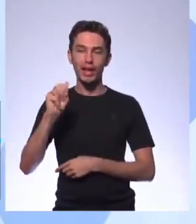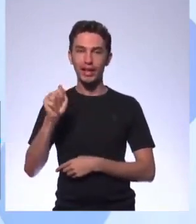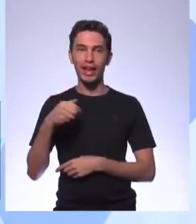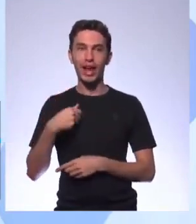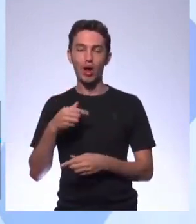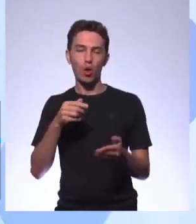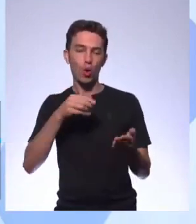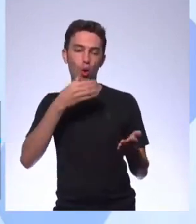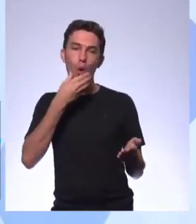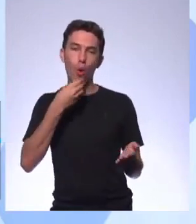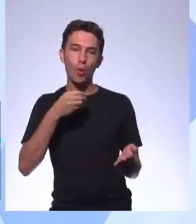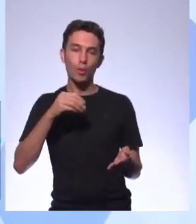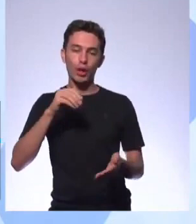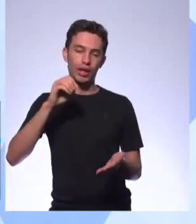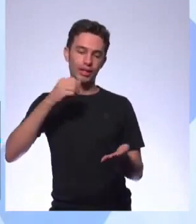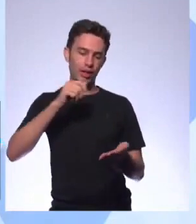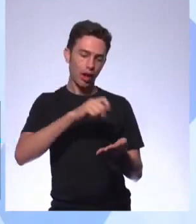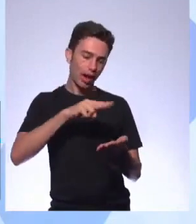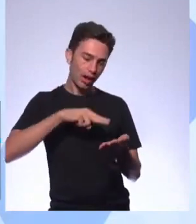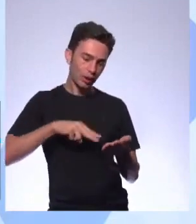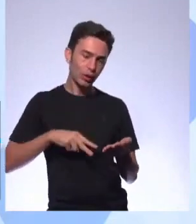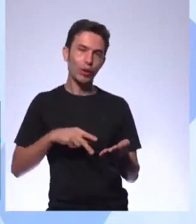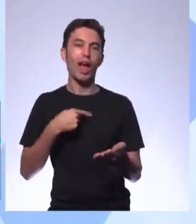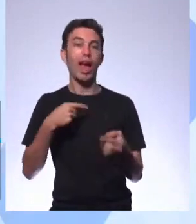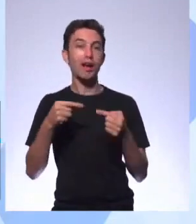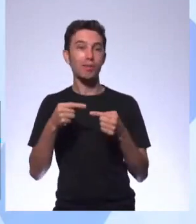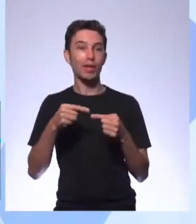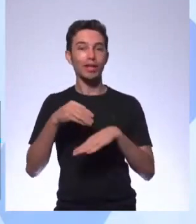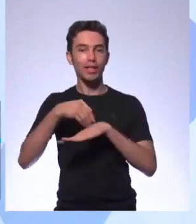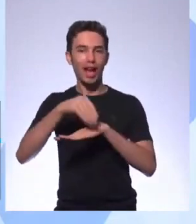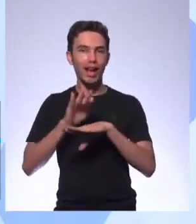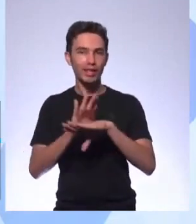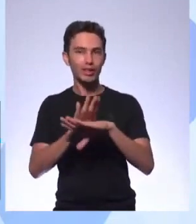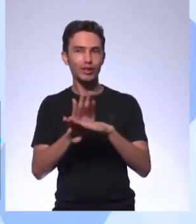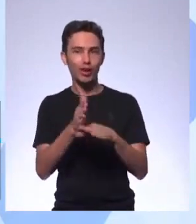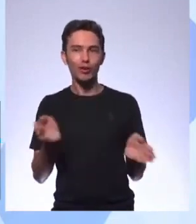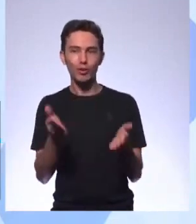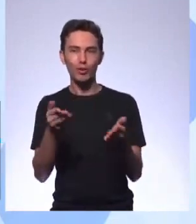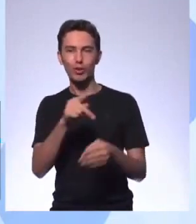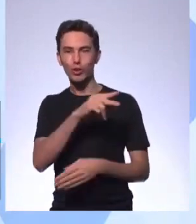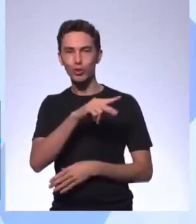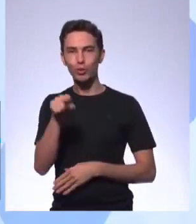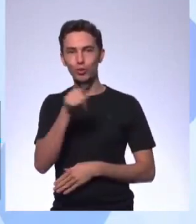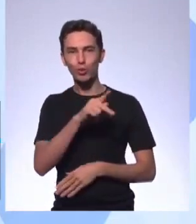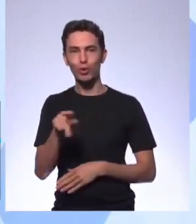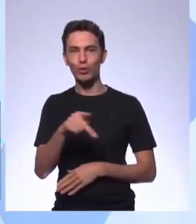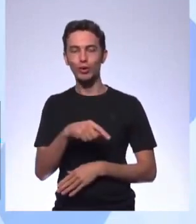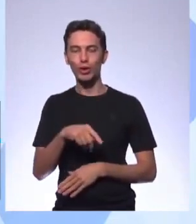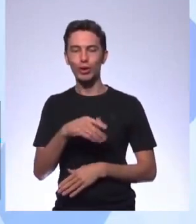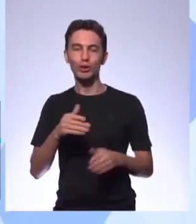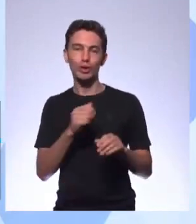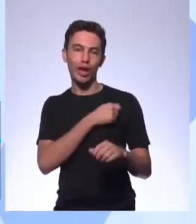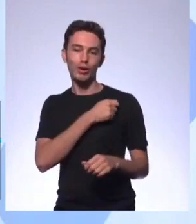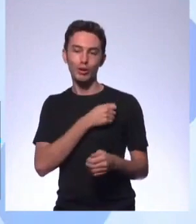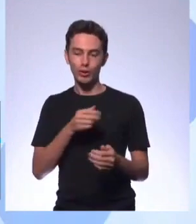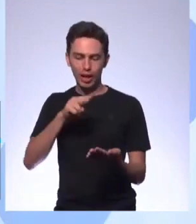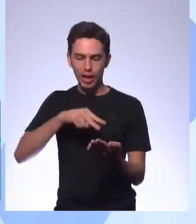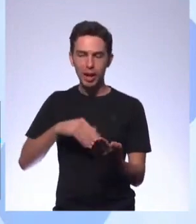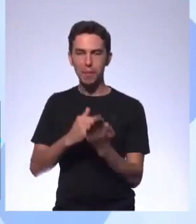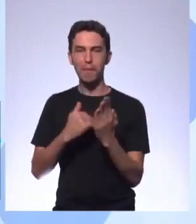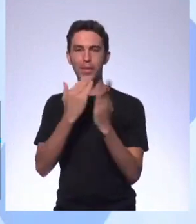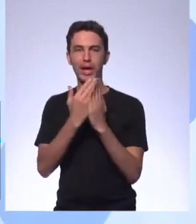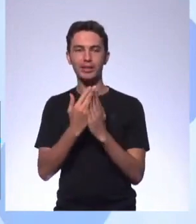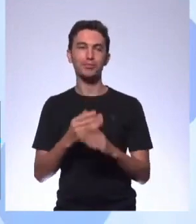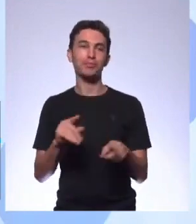o leitor para persuadir os alunos a lerem mais. Olha que mais, olha, o Rian, o Rian Vitor diz, Uma Noite de Crime,